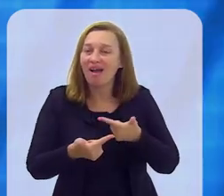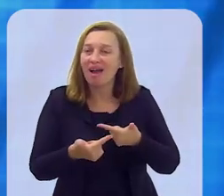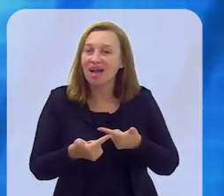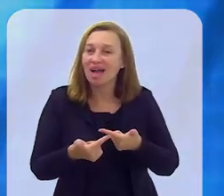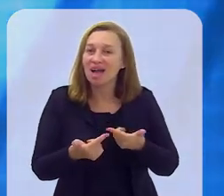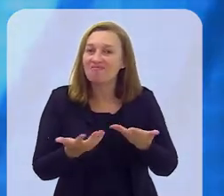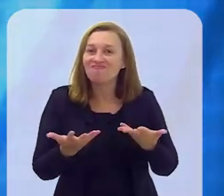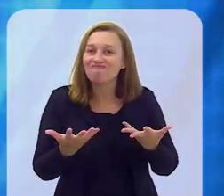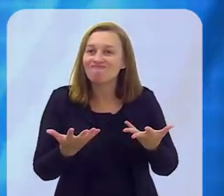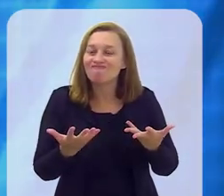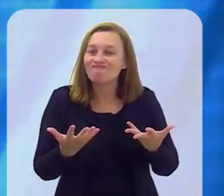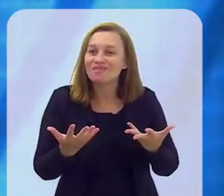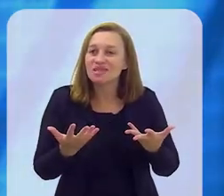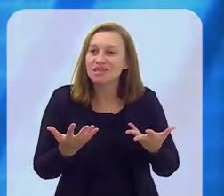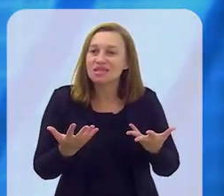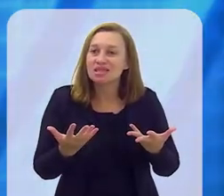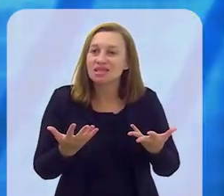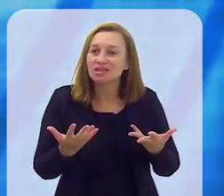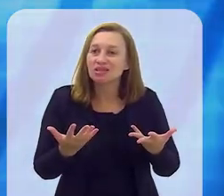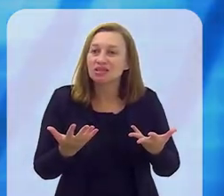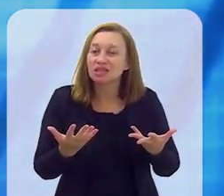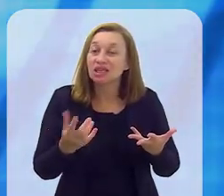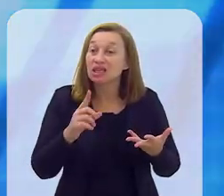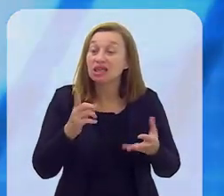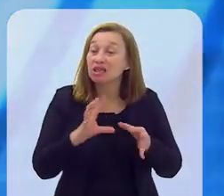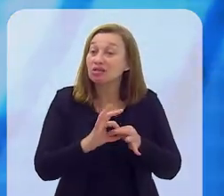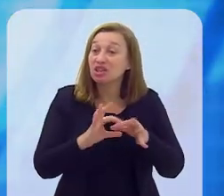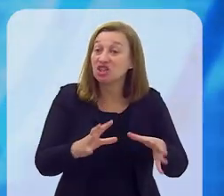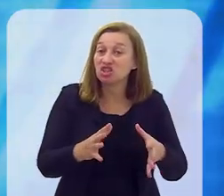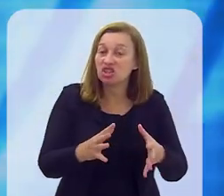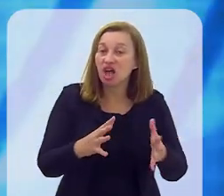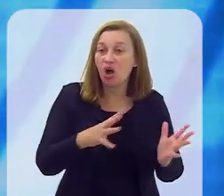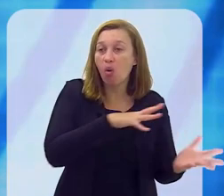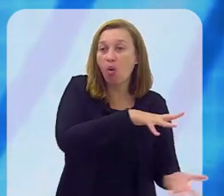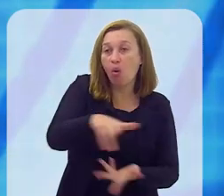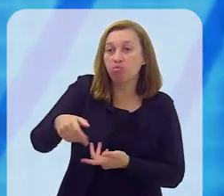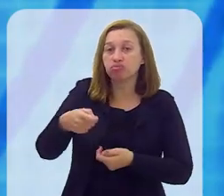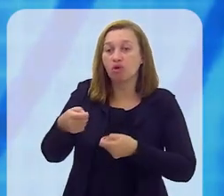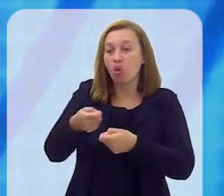o mundo te controlar.